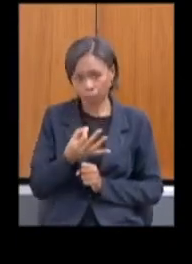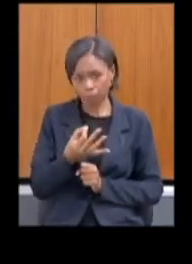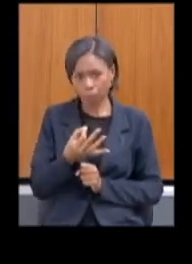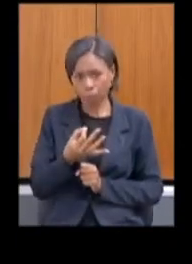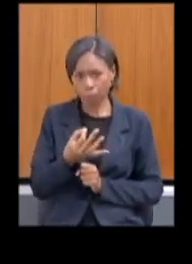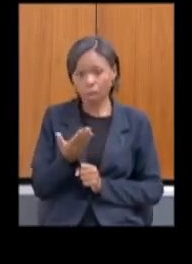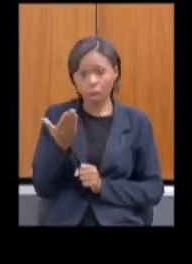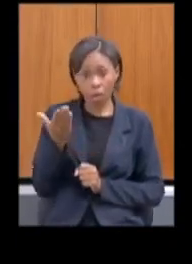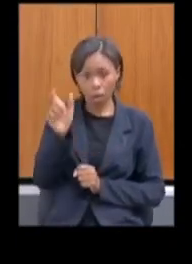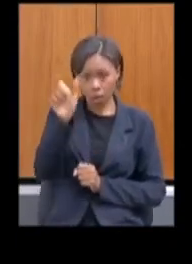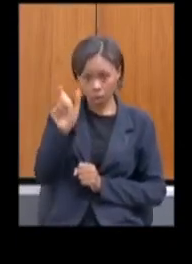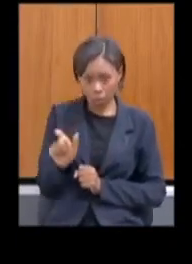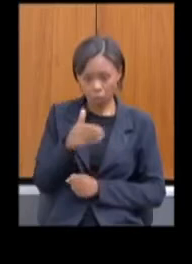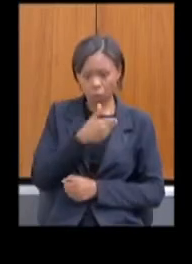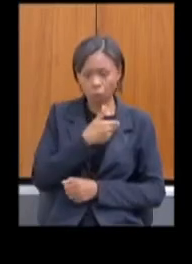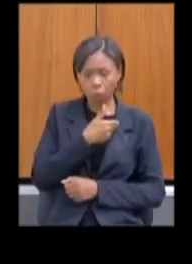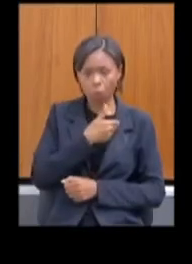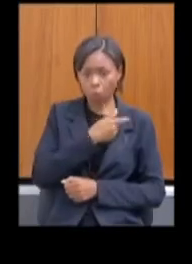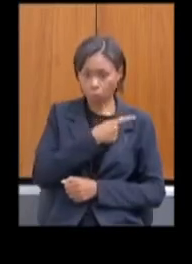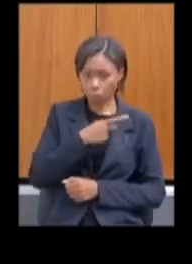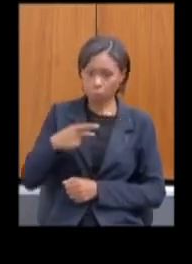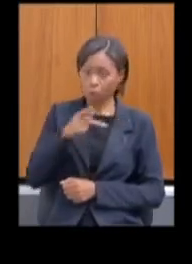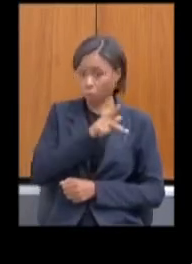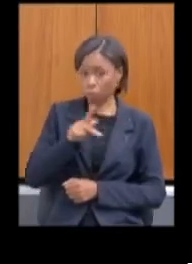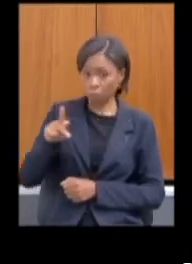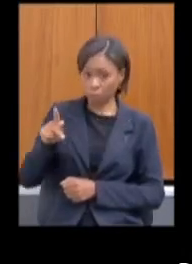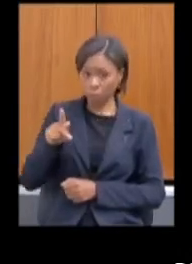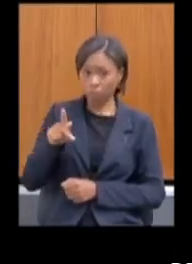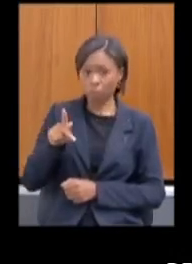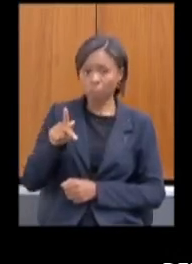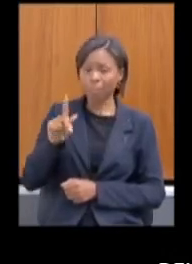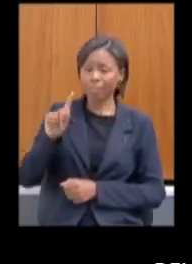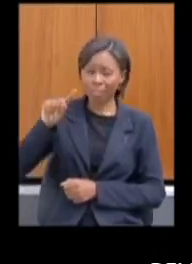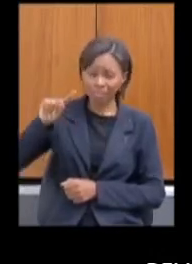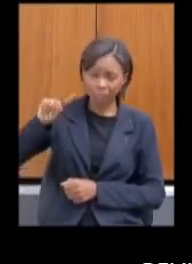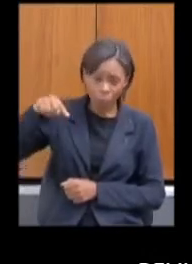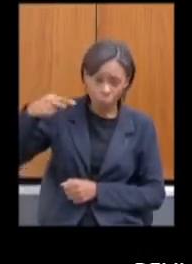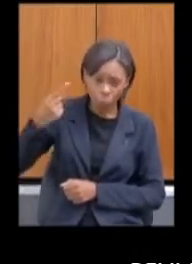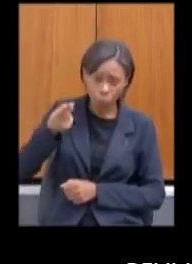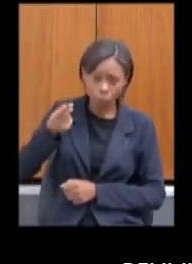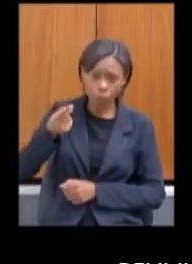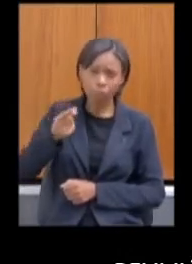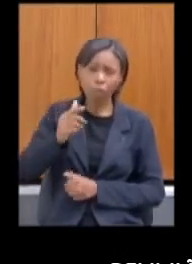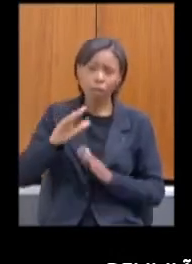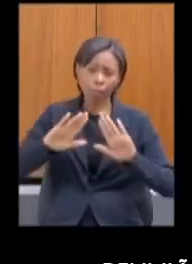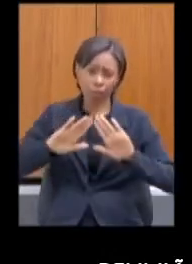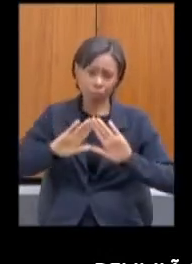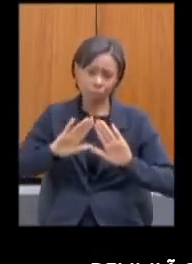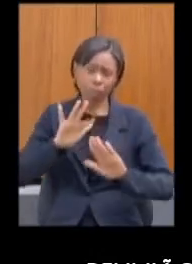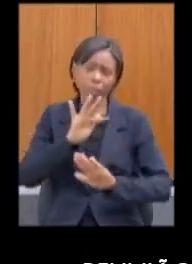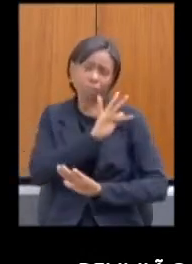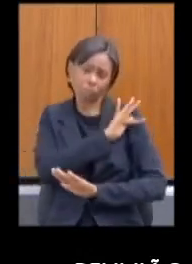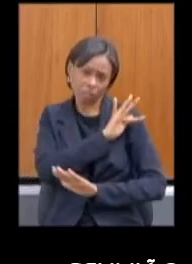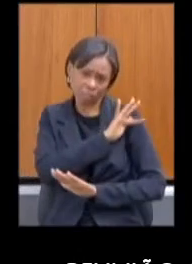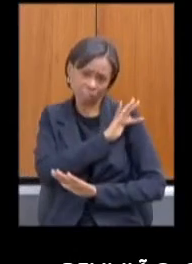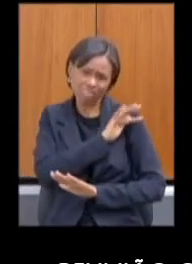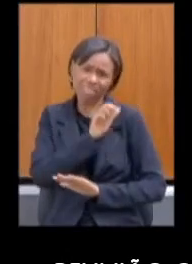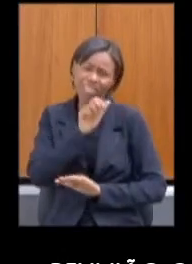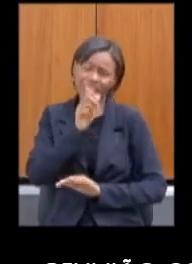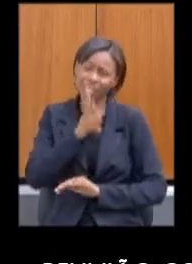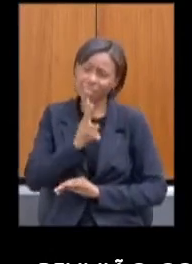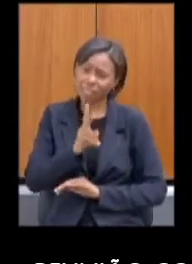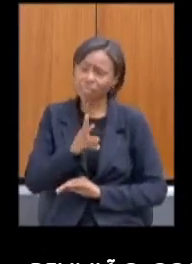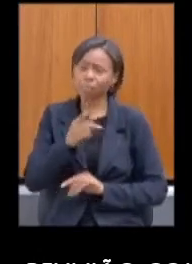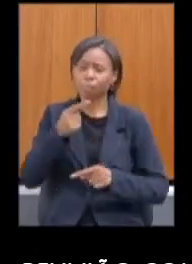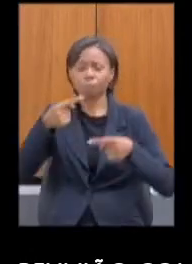eu vou sugerir isso, que das próximas a Assembleia fiscaliza, toda vez que a gente for discutir de trabalho, emprego, geração de